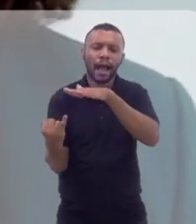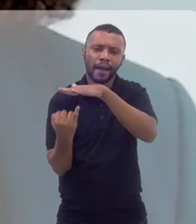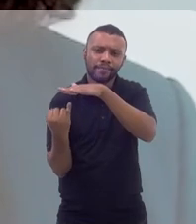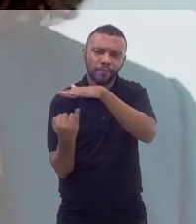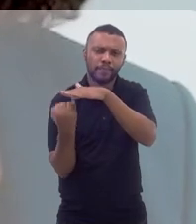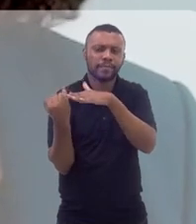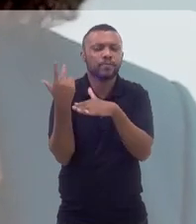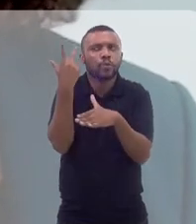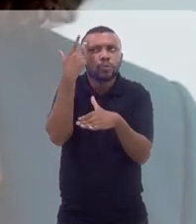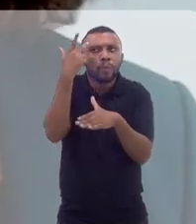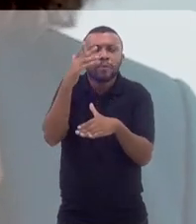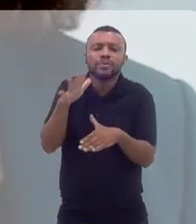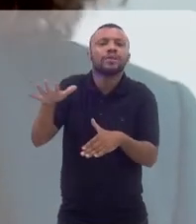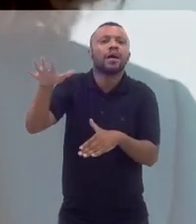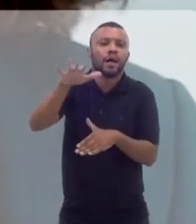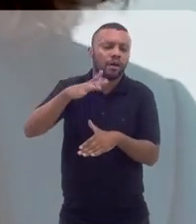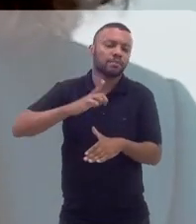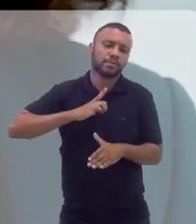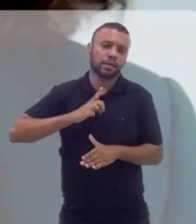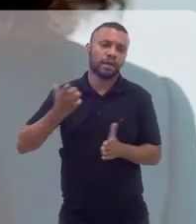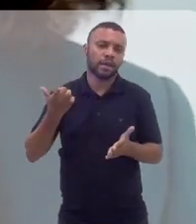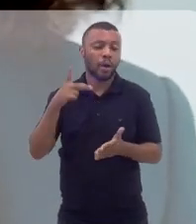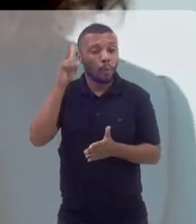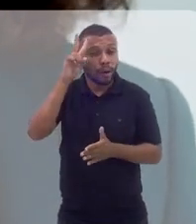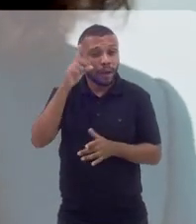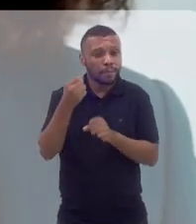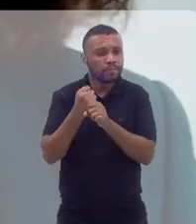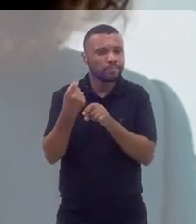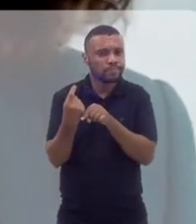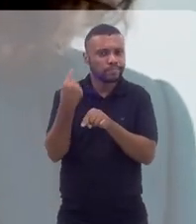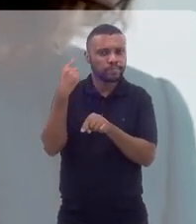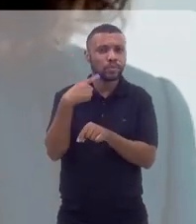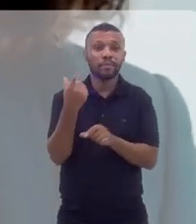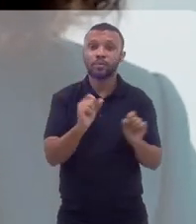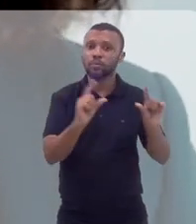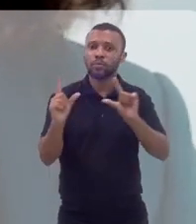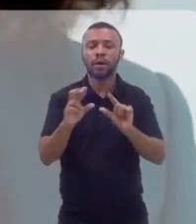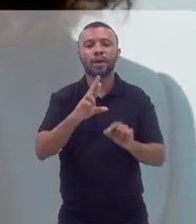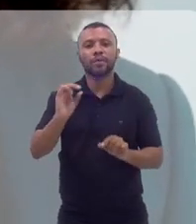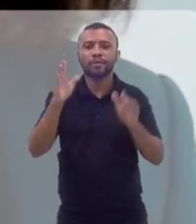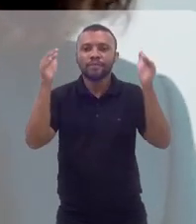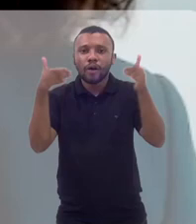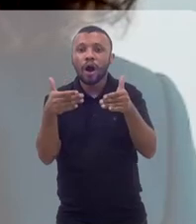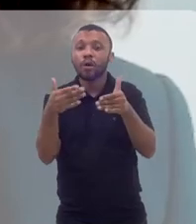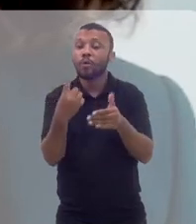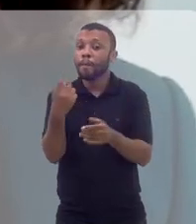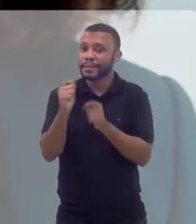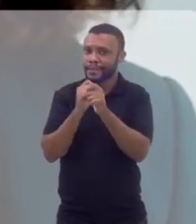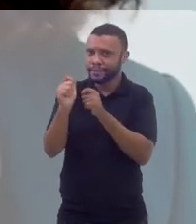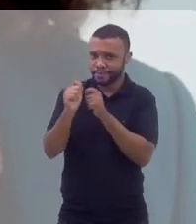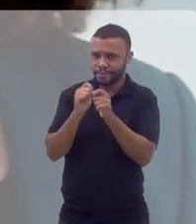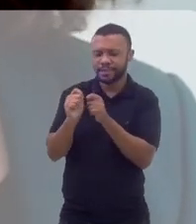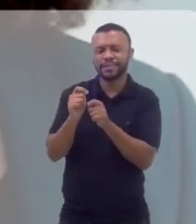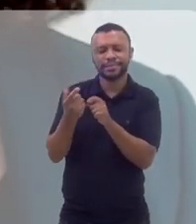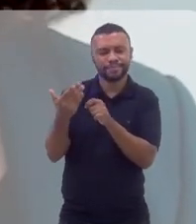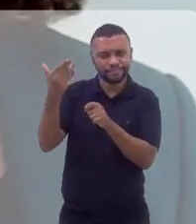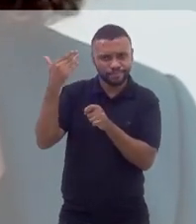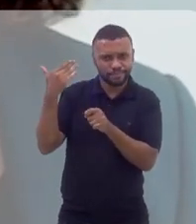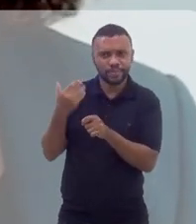informalidade que é tão comum. Eu me lembro que há alguns anos a gente fez um reenfoco sobre carnaval e uma das entrevistas